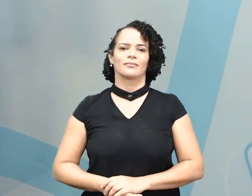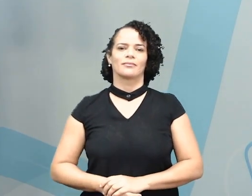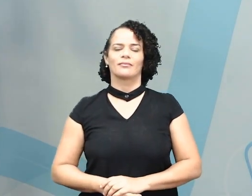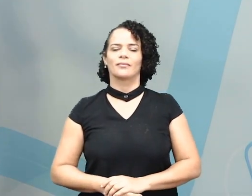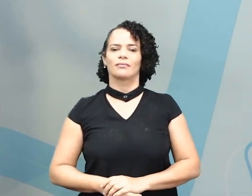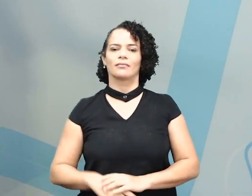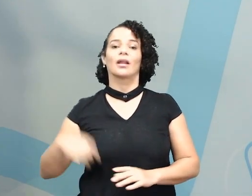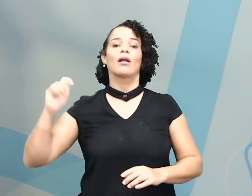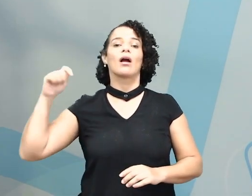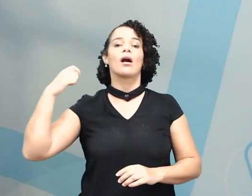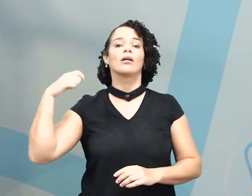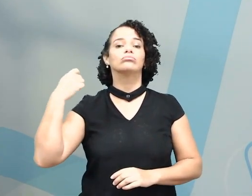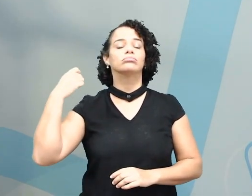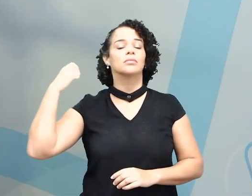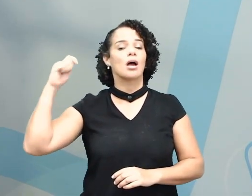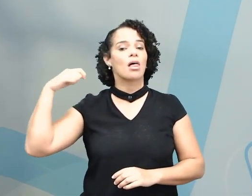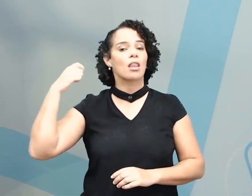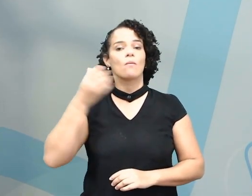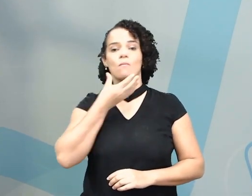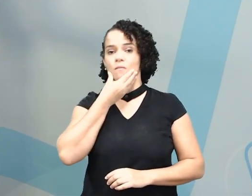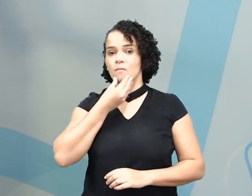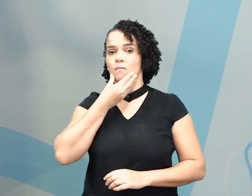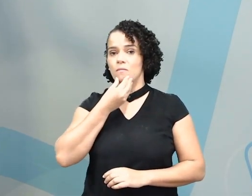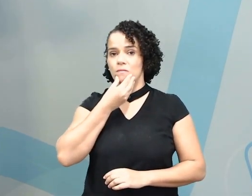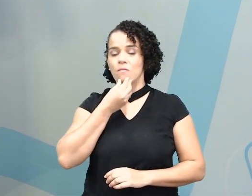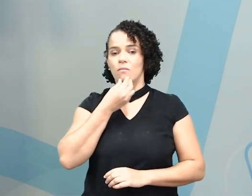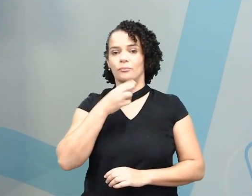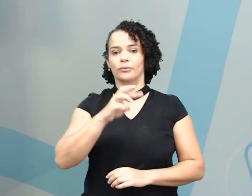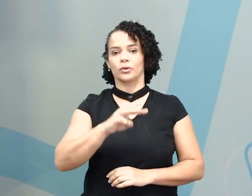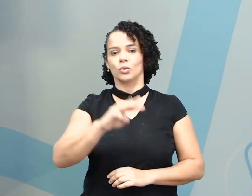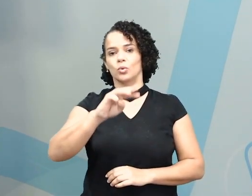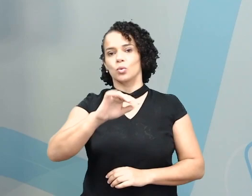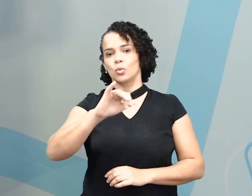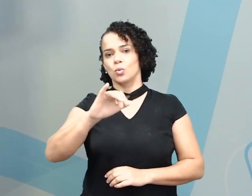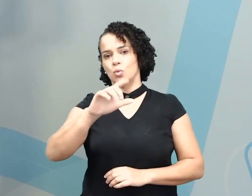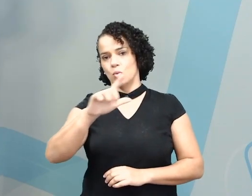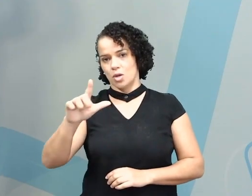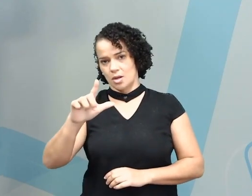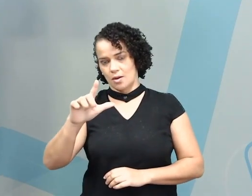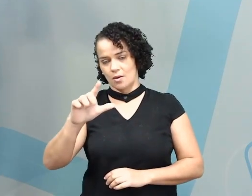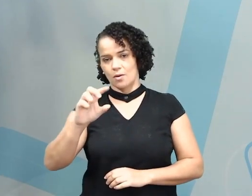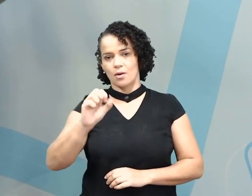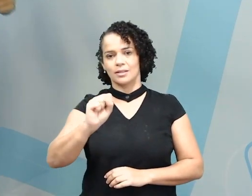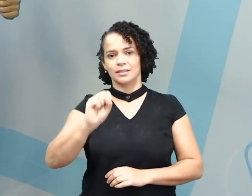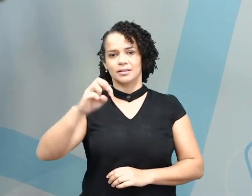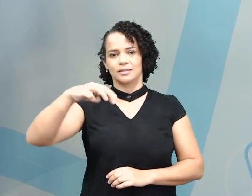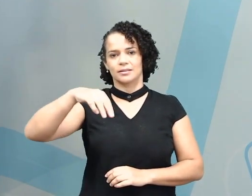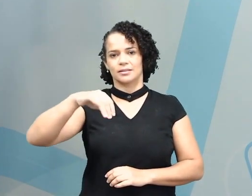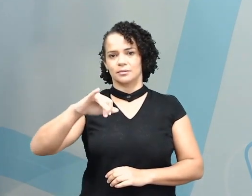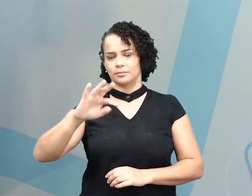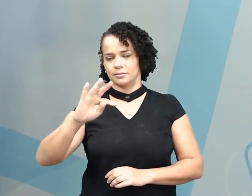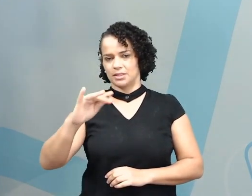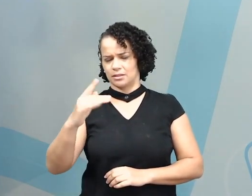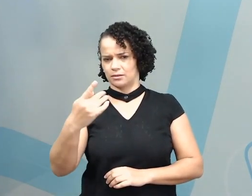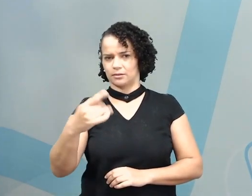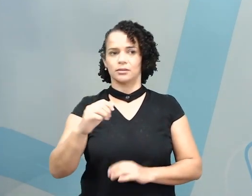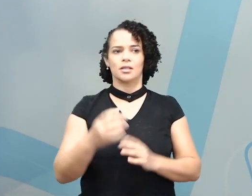E o que ele faz, gente? Perfeito! Quem disse he is an actor? Está